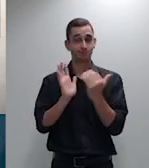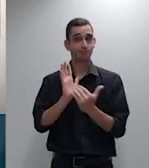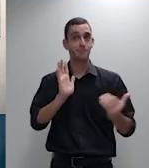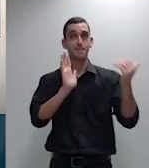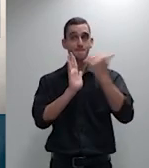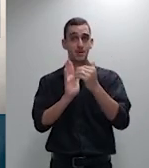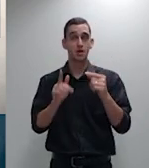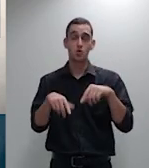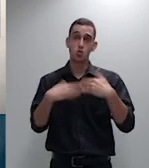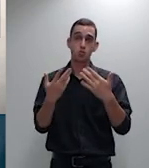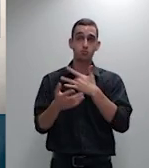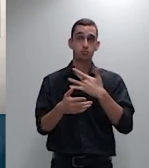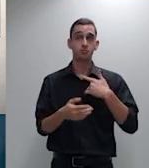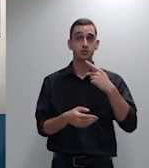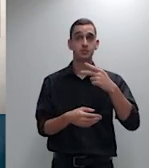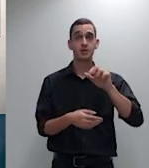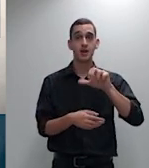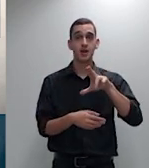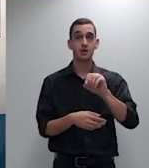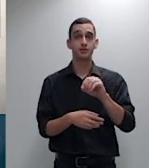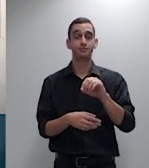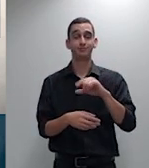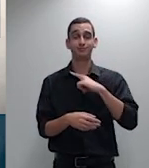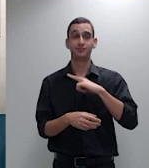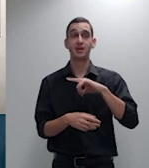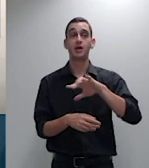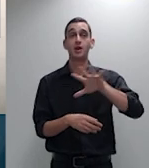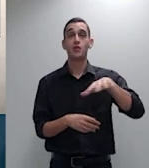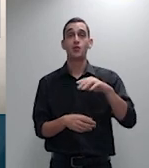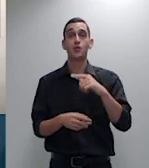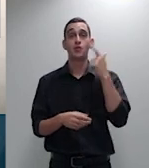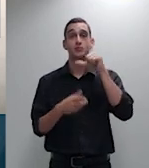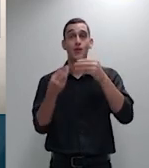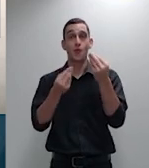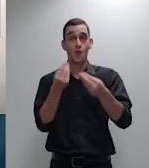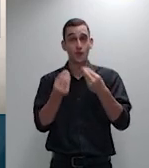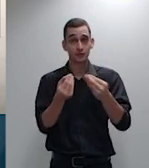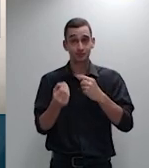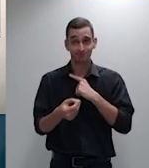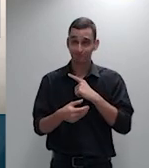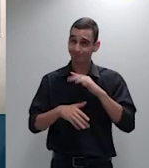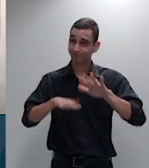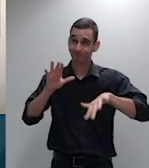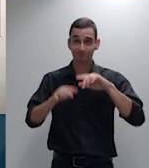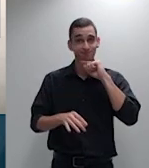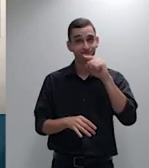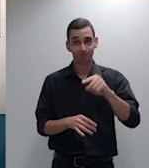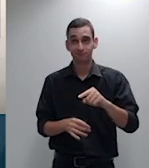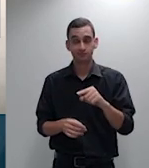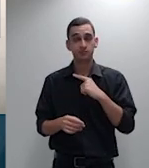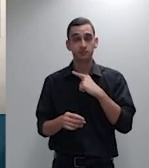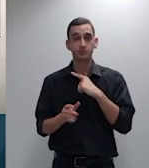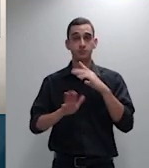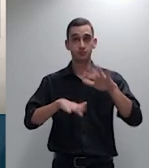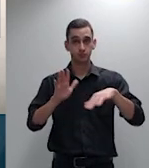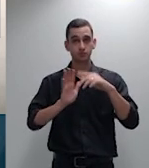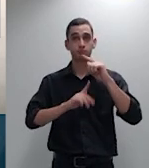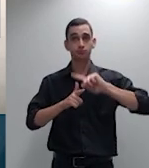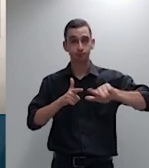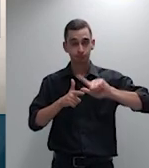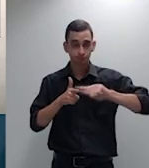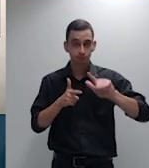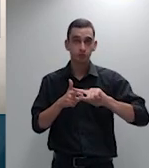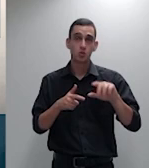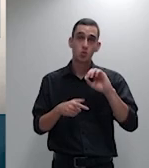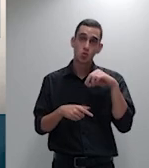lógica atuarial uma lógica de variação levando em consideração os riscos inerentes desse tipo de contrato e aí sim